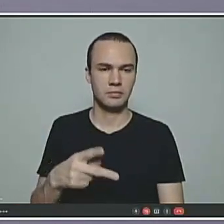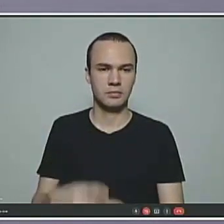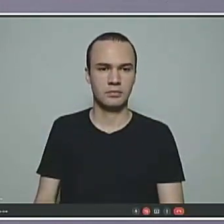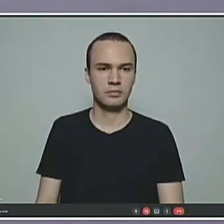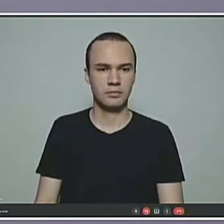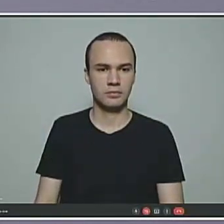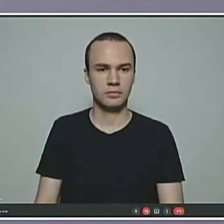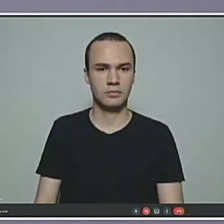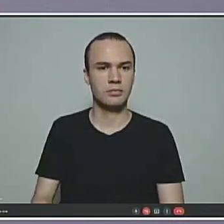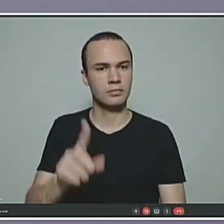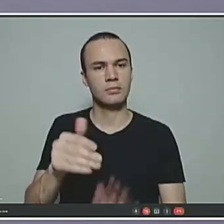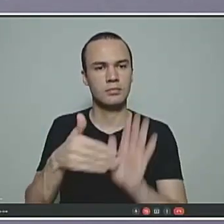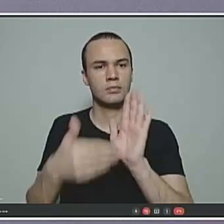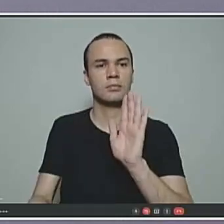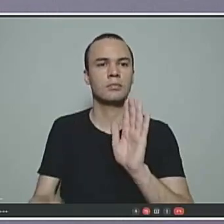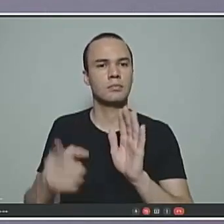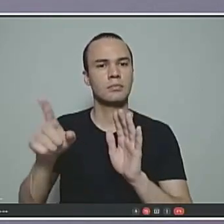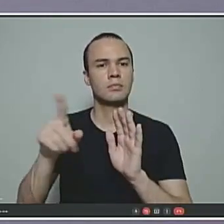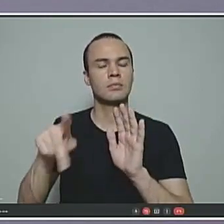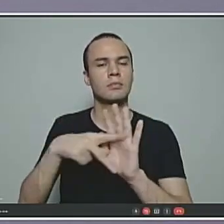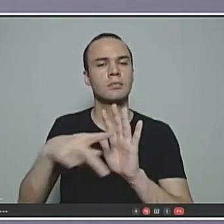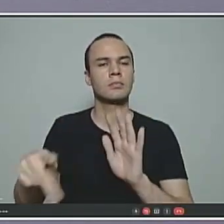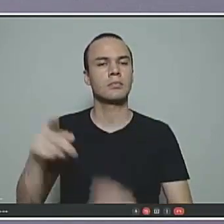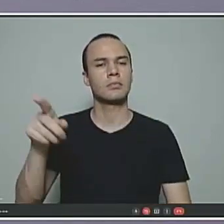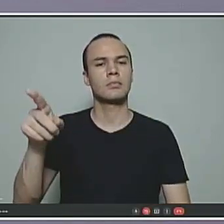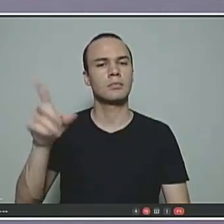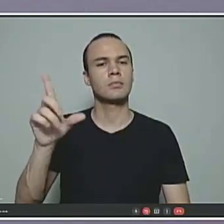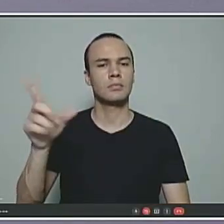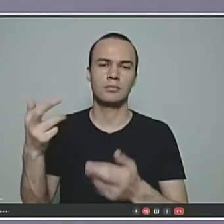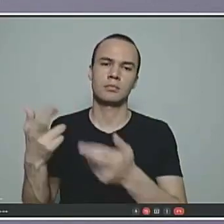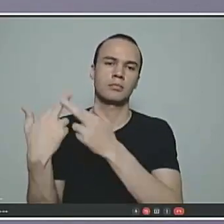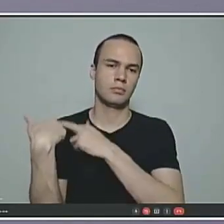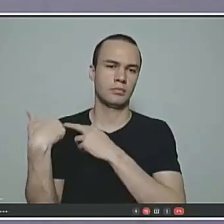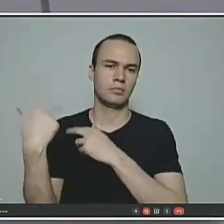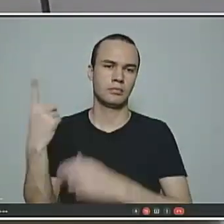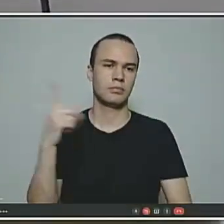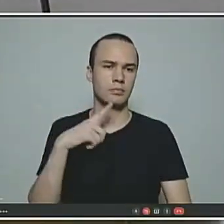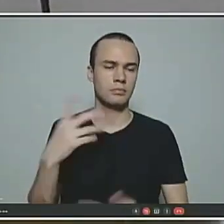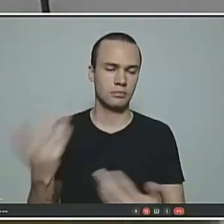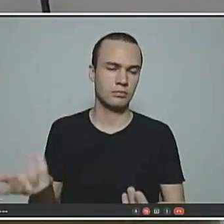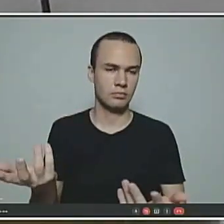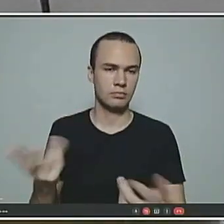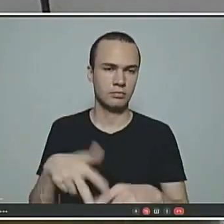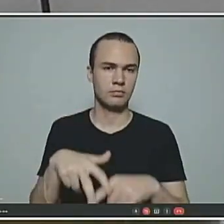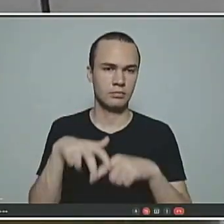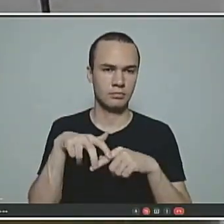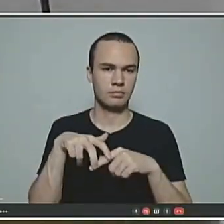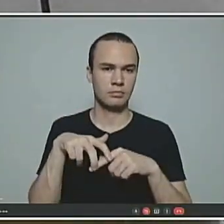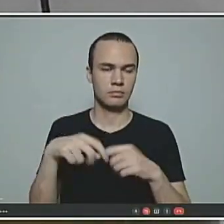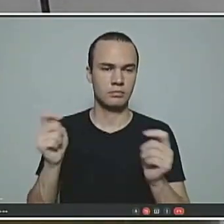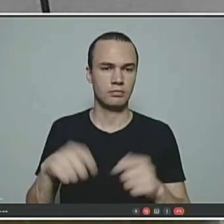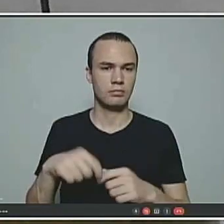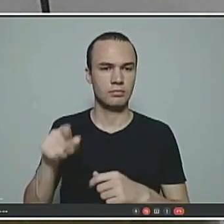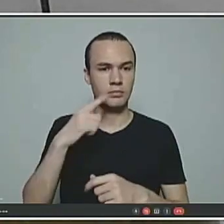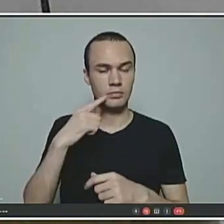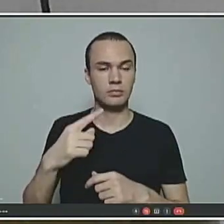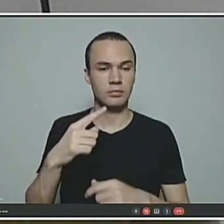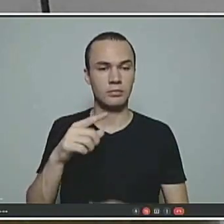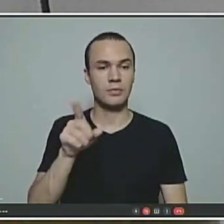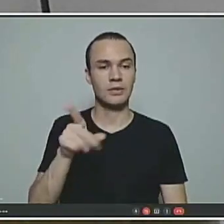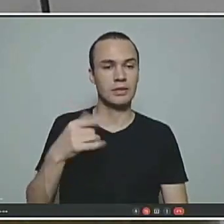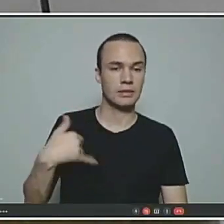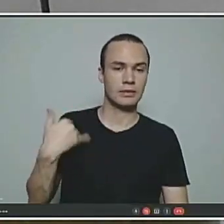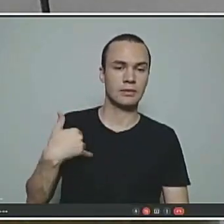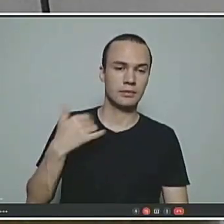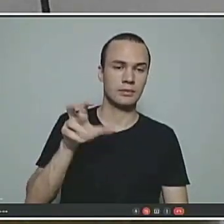Essa é a proposta da ABC Preve, adicional correspondente ao tempo que faltava. Portanto, ao tempo de contribuição. Se uma professora hoje tem 50 anos de